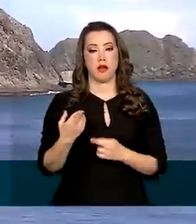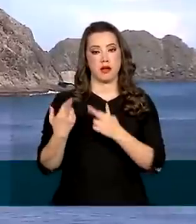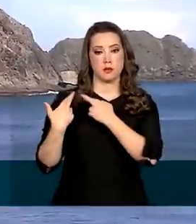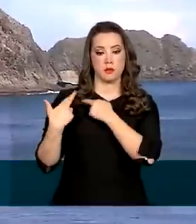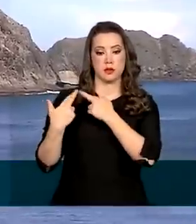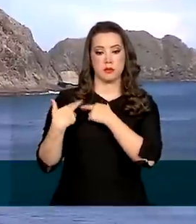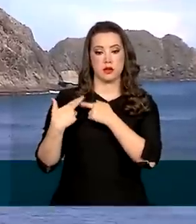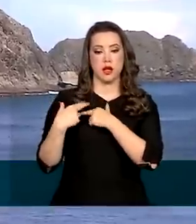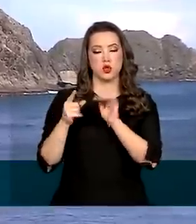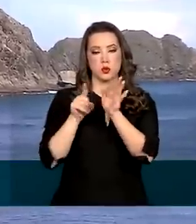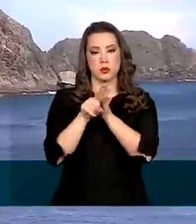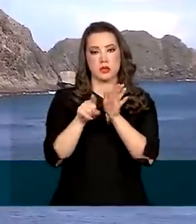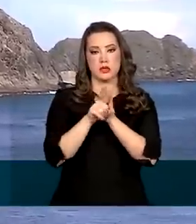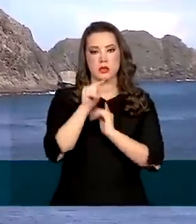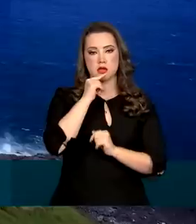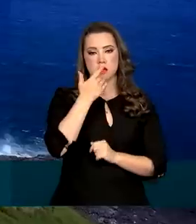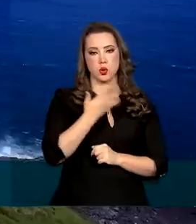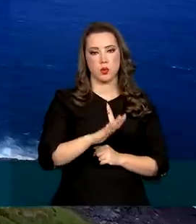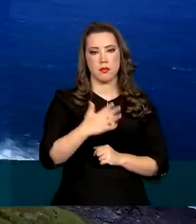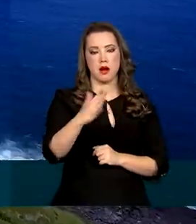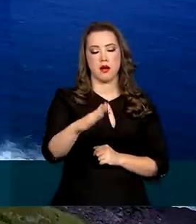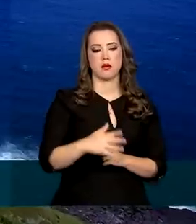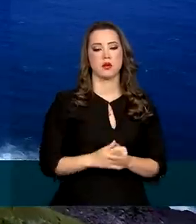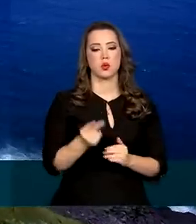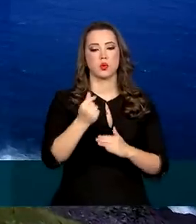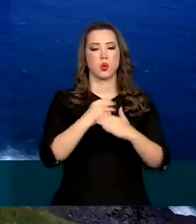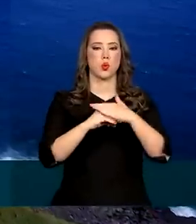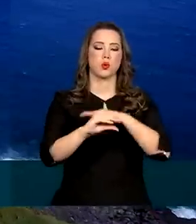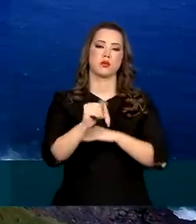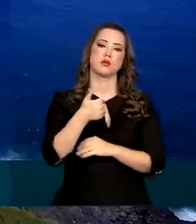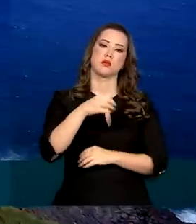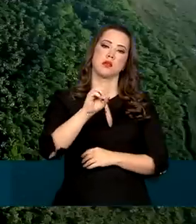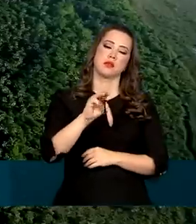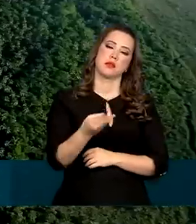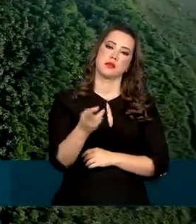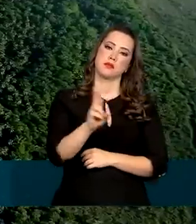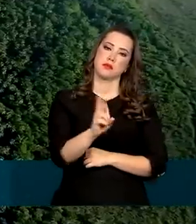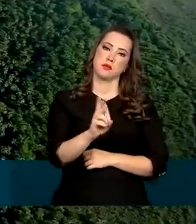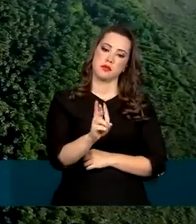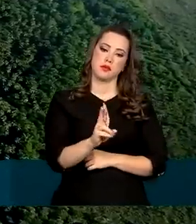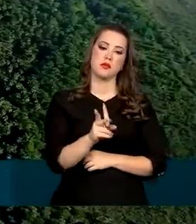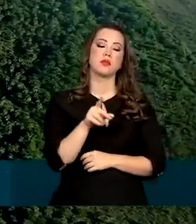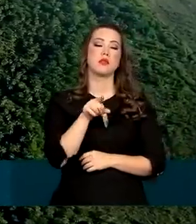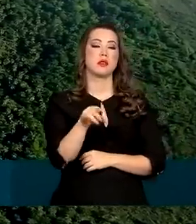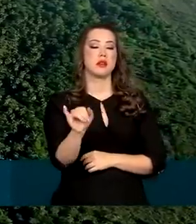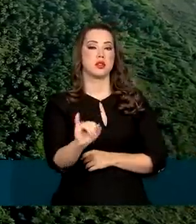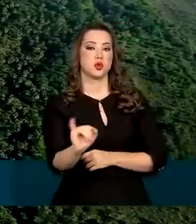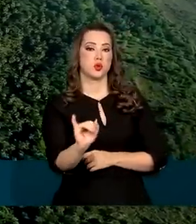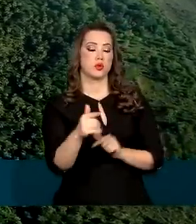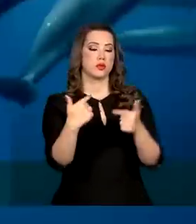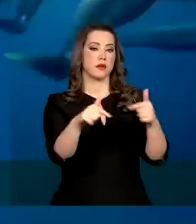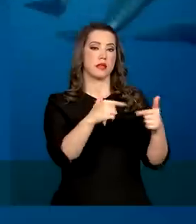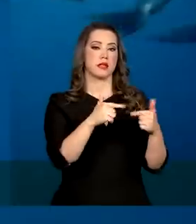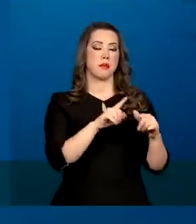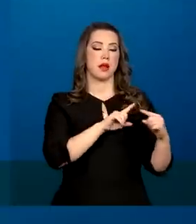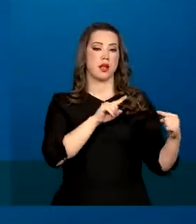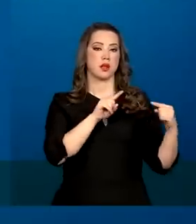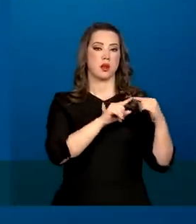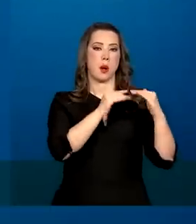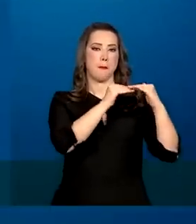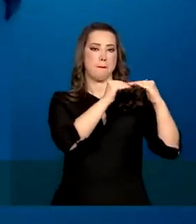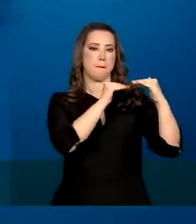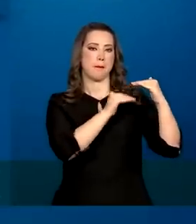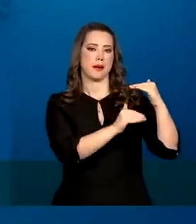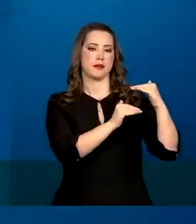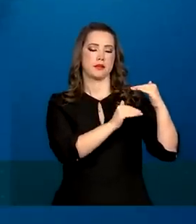brasileiro. O orçamento anual será de 10 milhões de reais e a instituição vai trabalhar subordinada ao